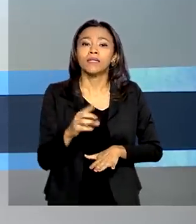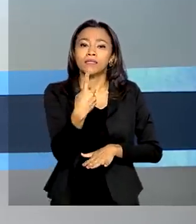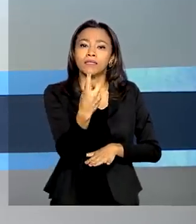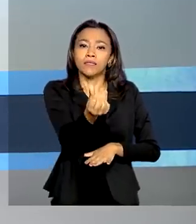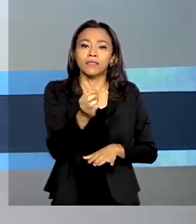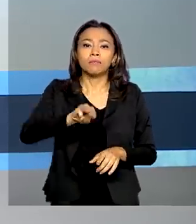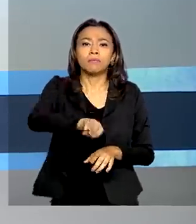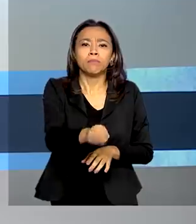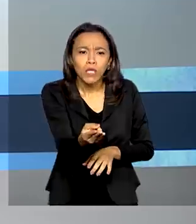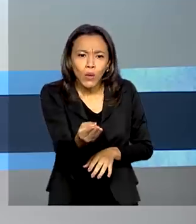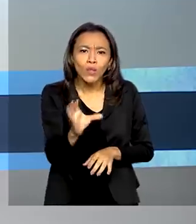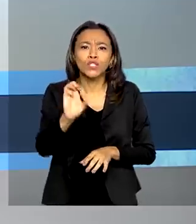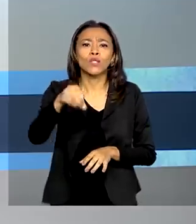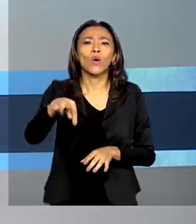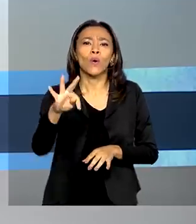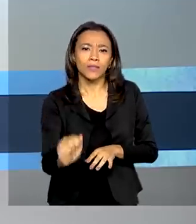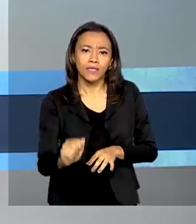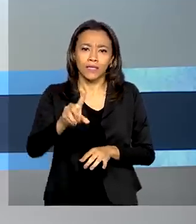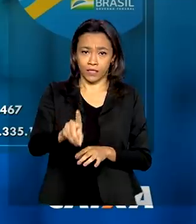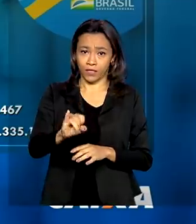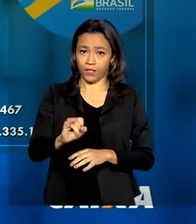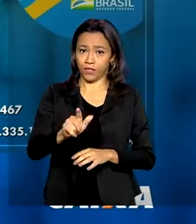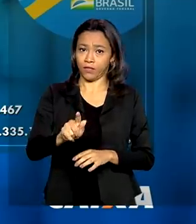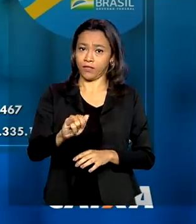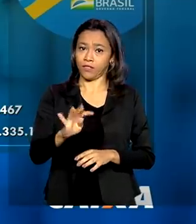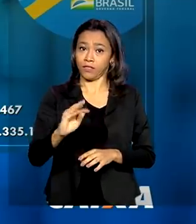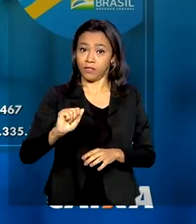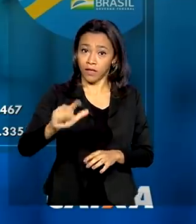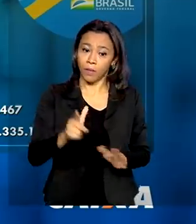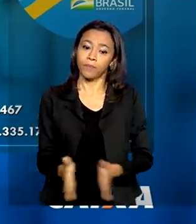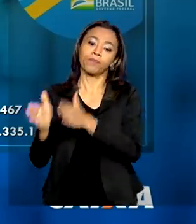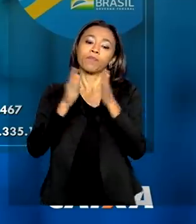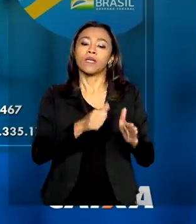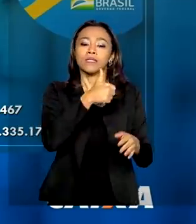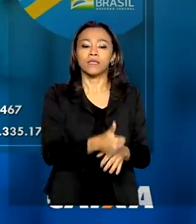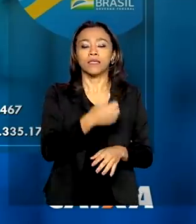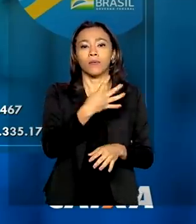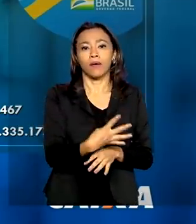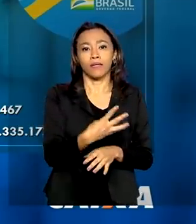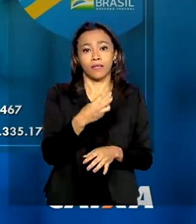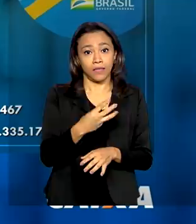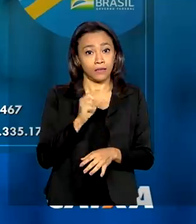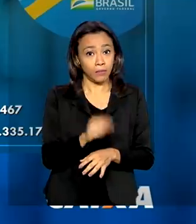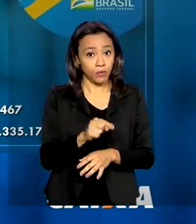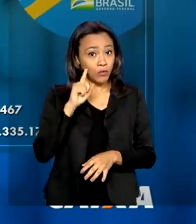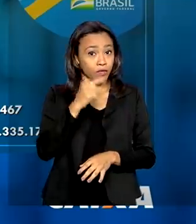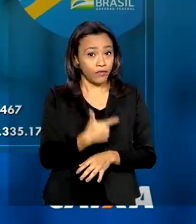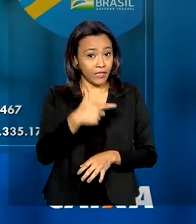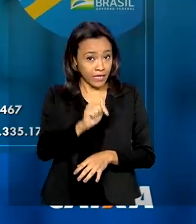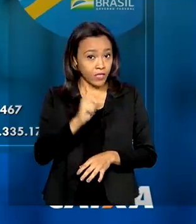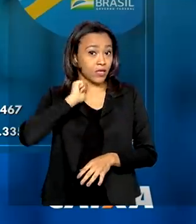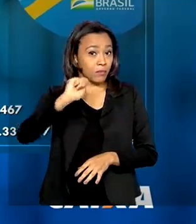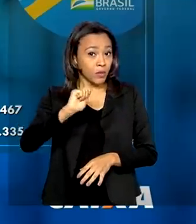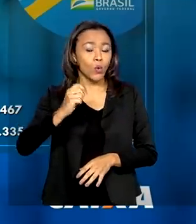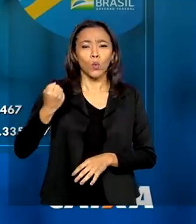milhões de contas digitais. De 143 mil no dia 27 de abril, o número de